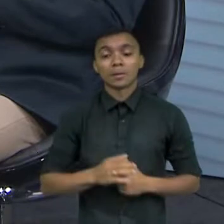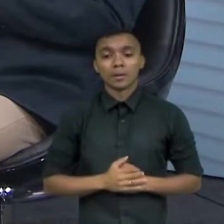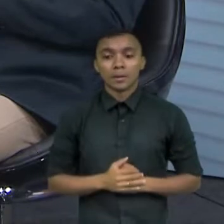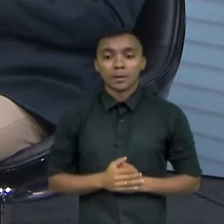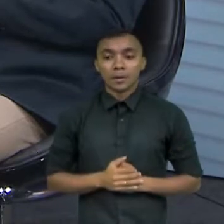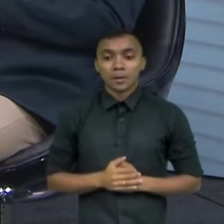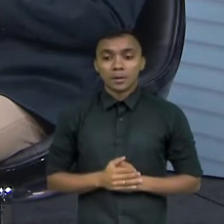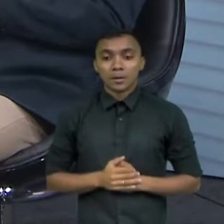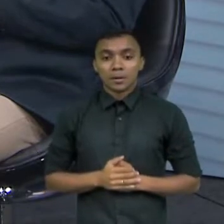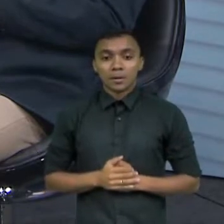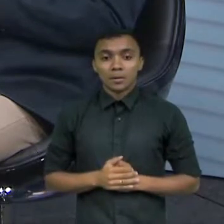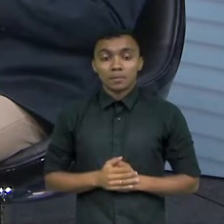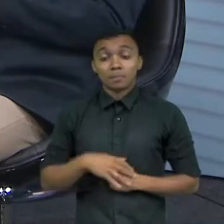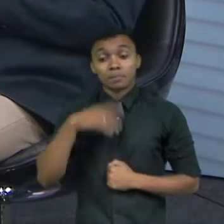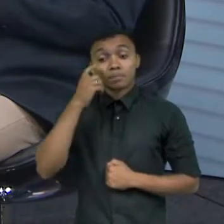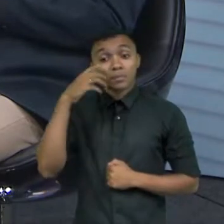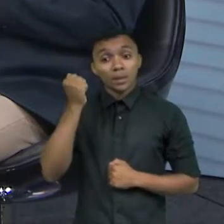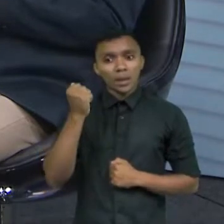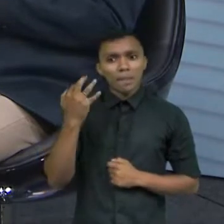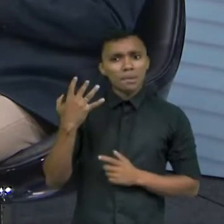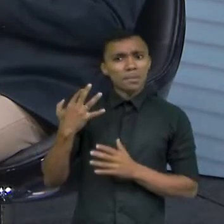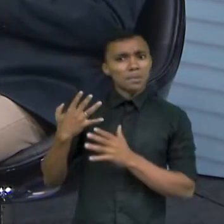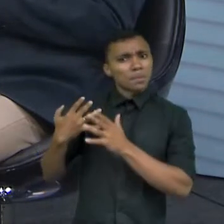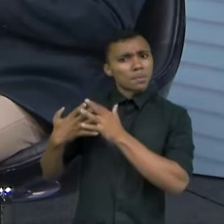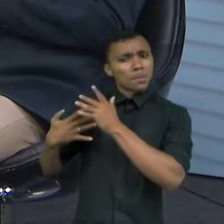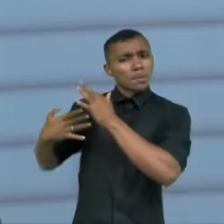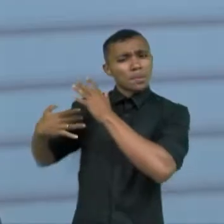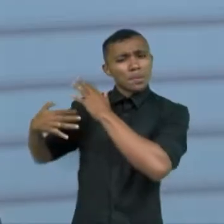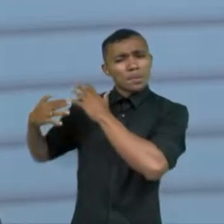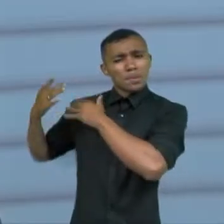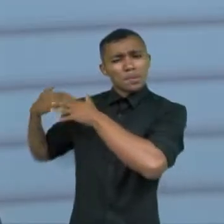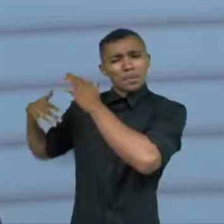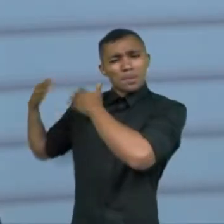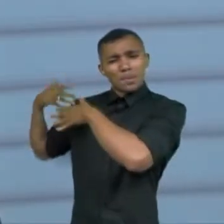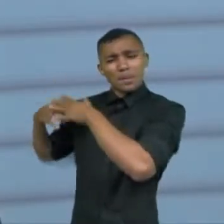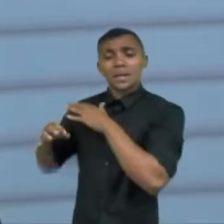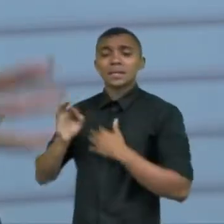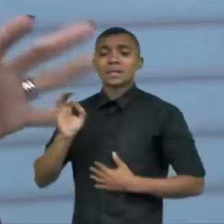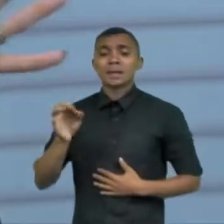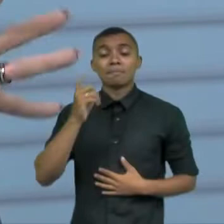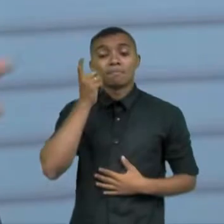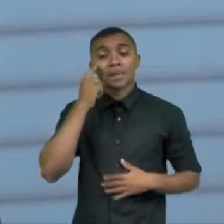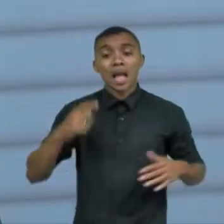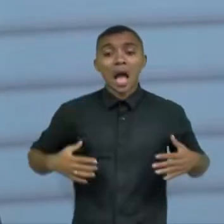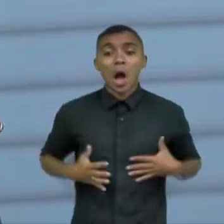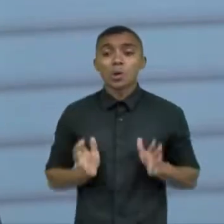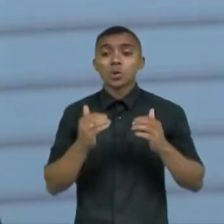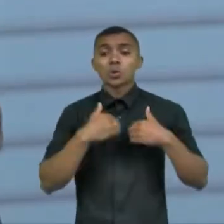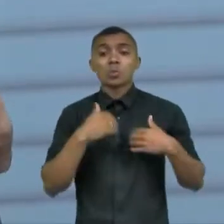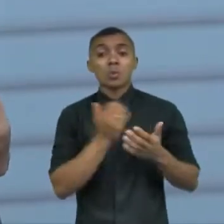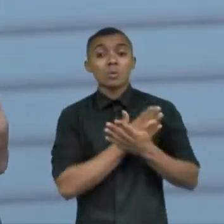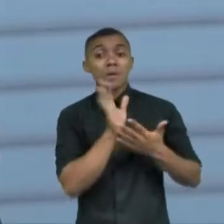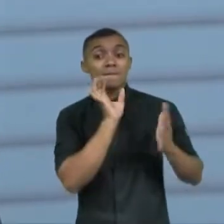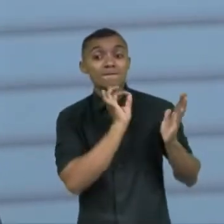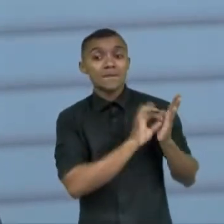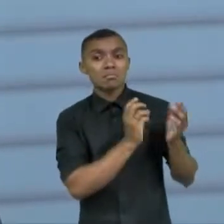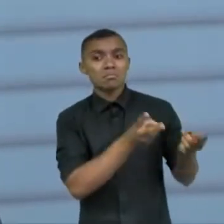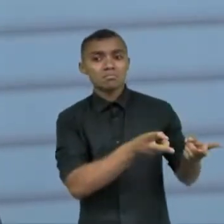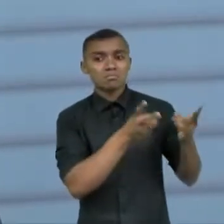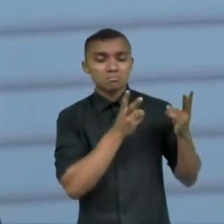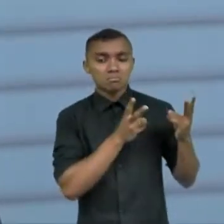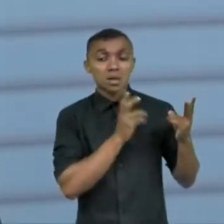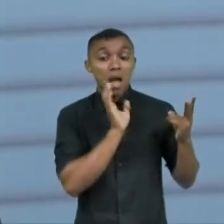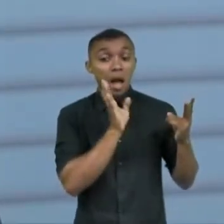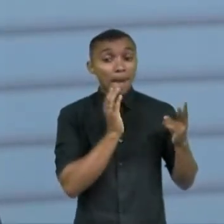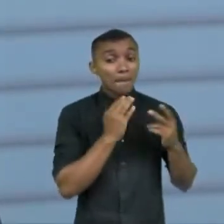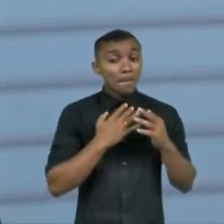e dessa época para cá até bem antes que isso aí o autismo foi começado a enxergar mas eu trago mais para